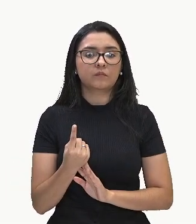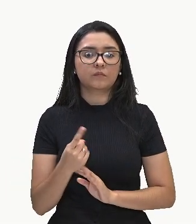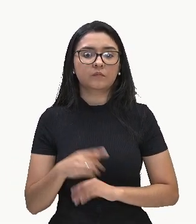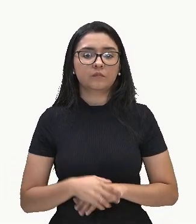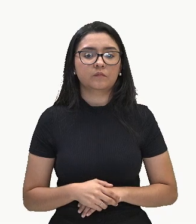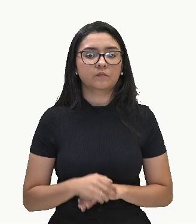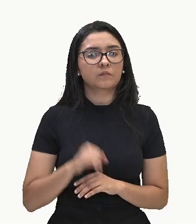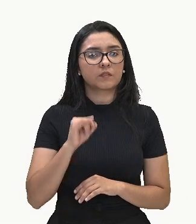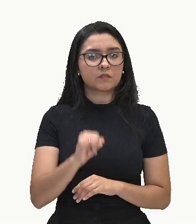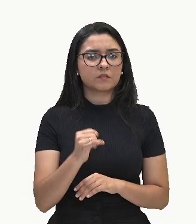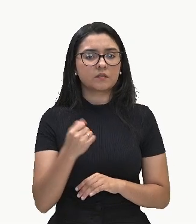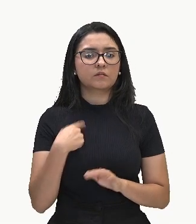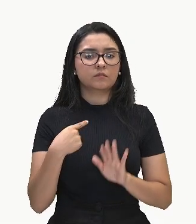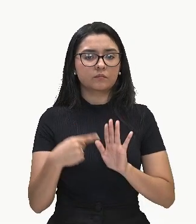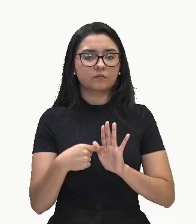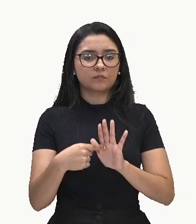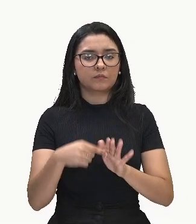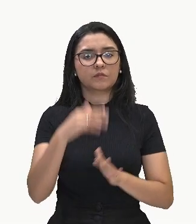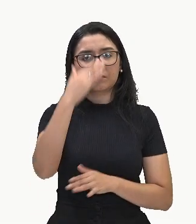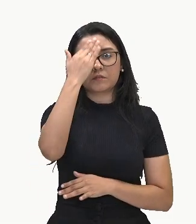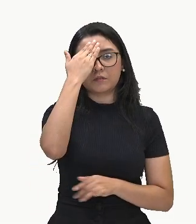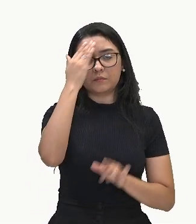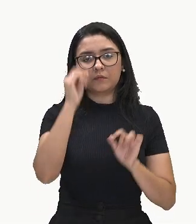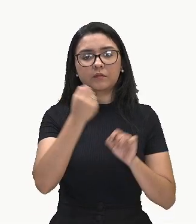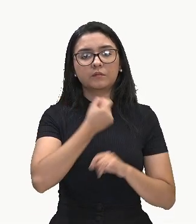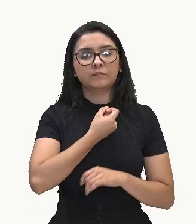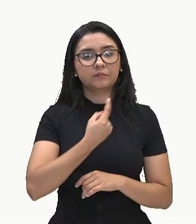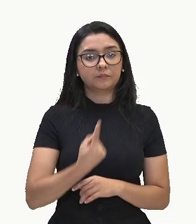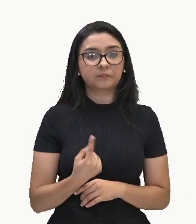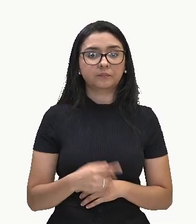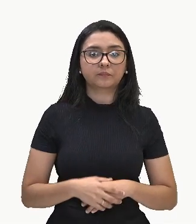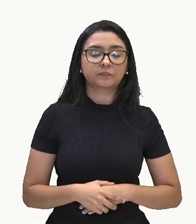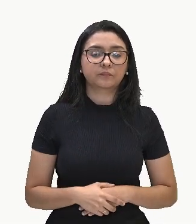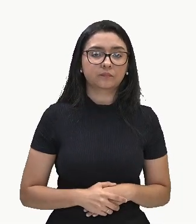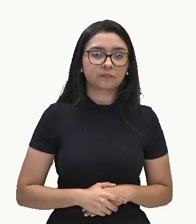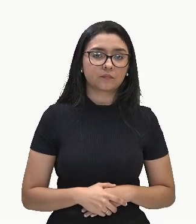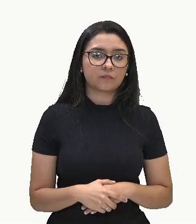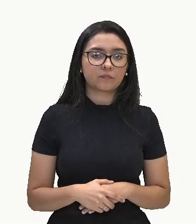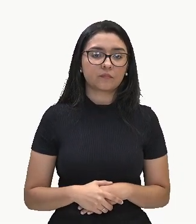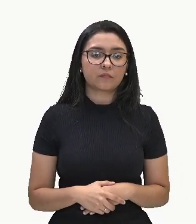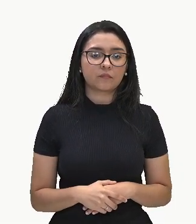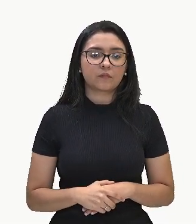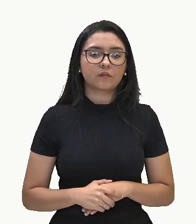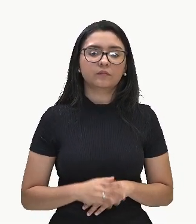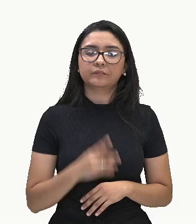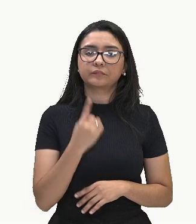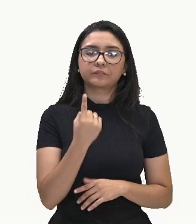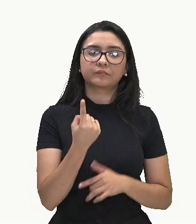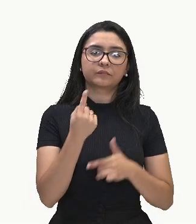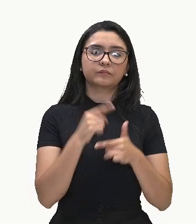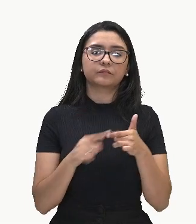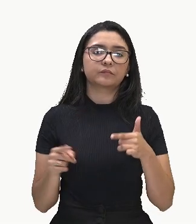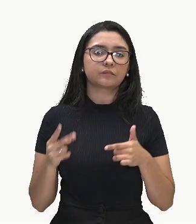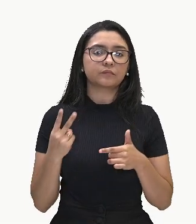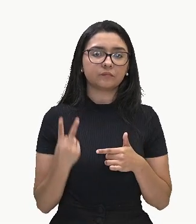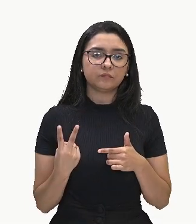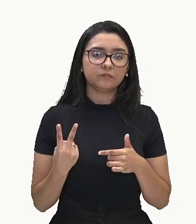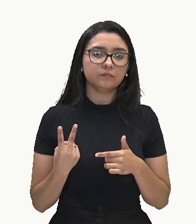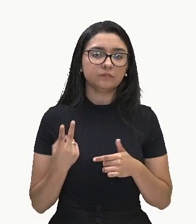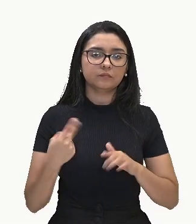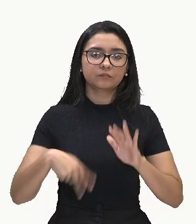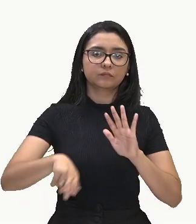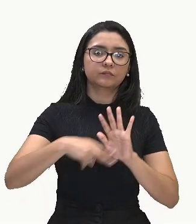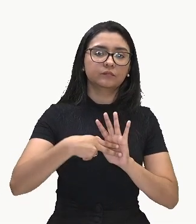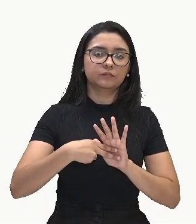aparece, a gente sabe que é 1. E 1 dividido por 2 é